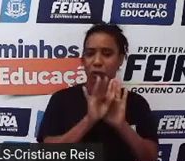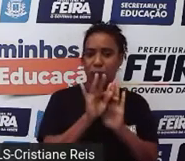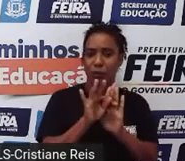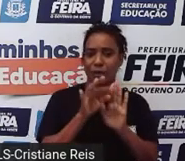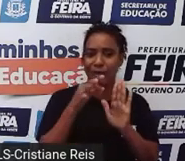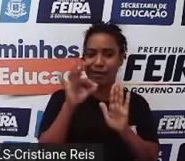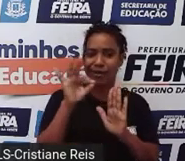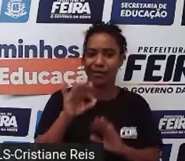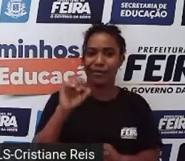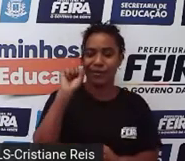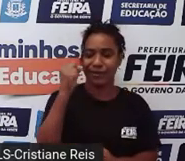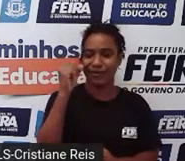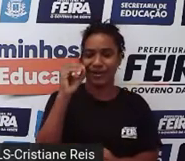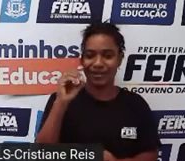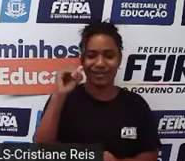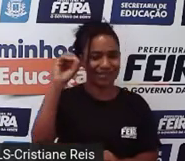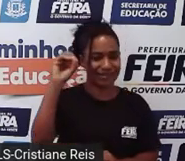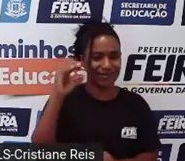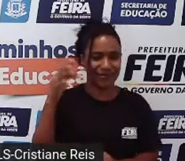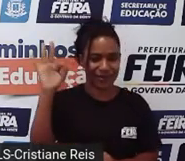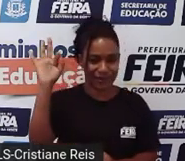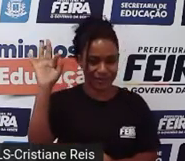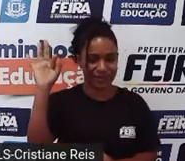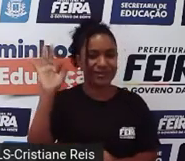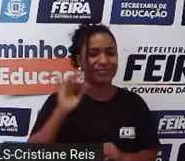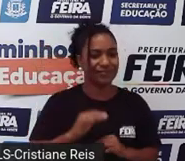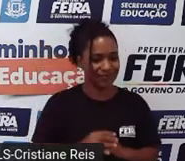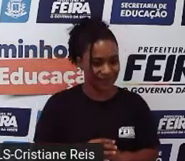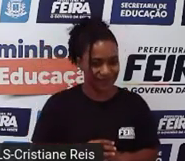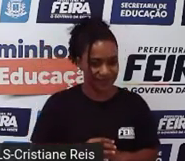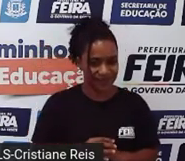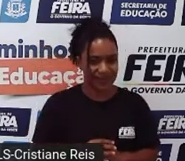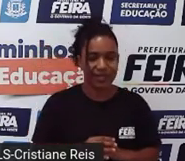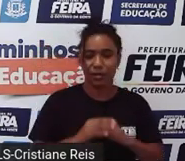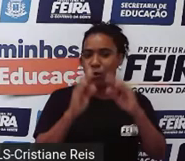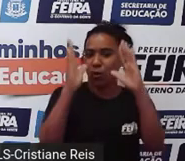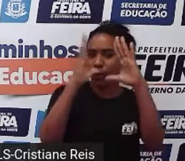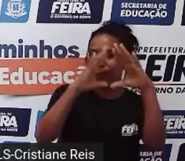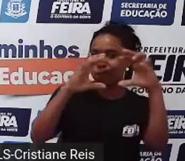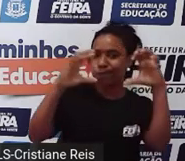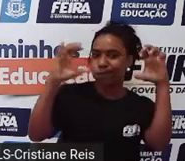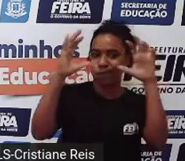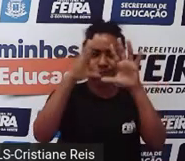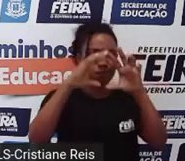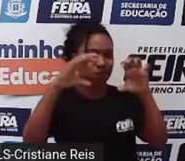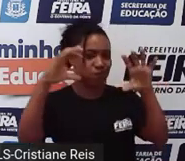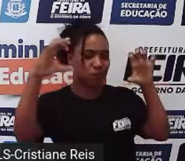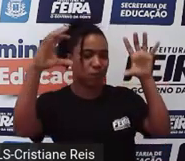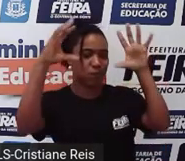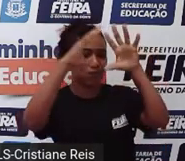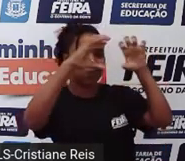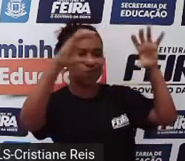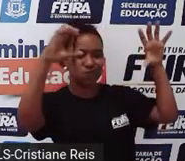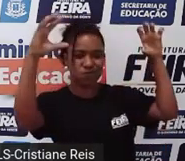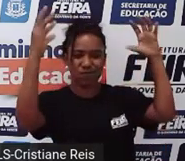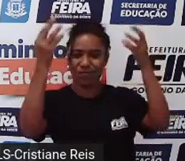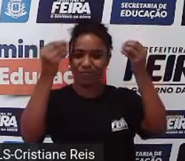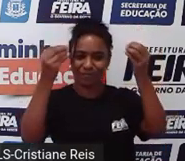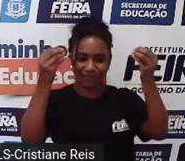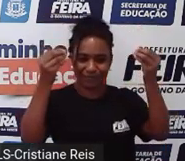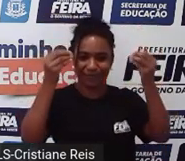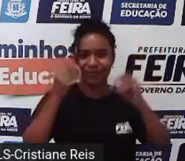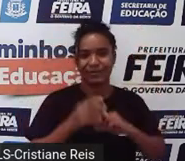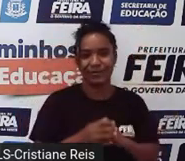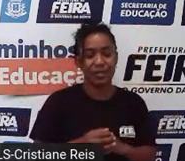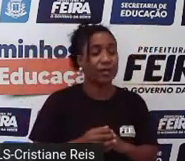Scattered clouds, no caso, seriam as nuvens escondidas, né? O que a gente chama aqui de nublado. Temperatura